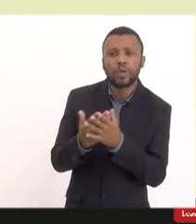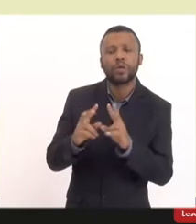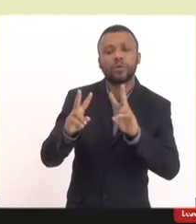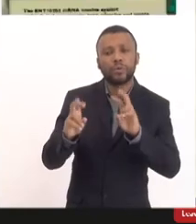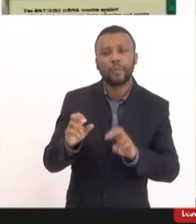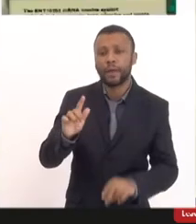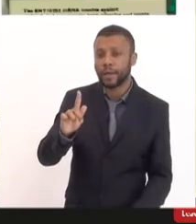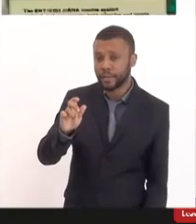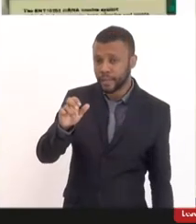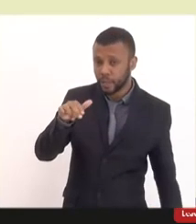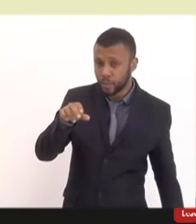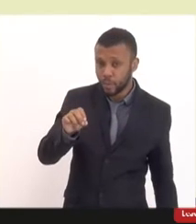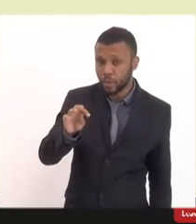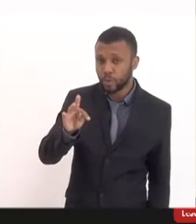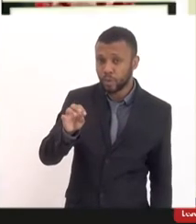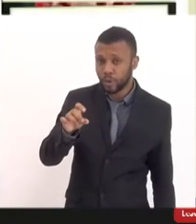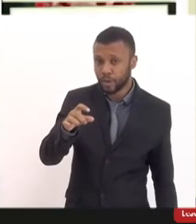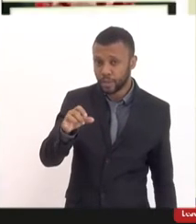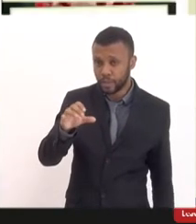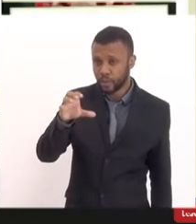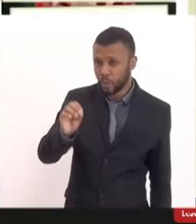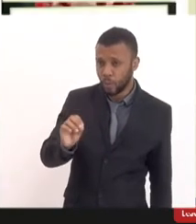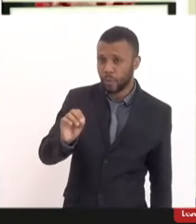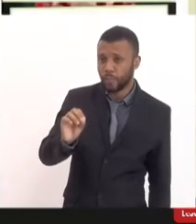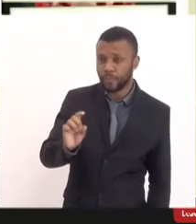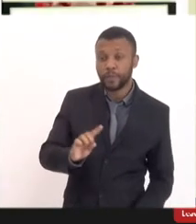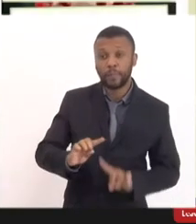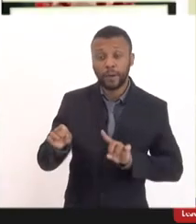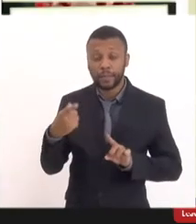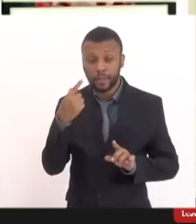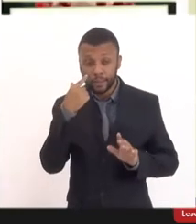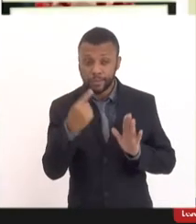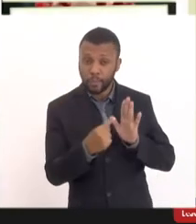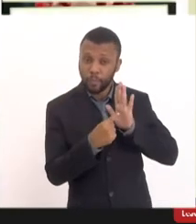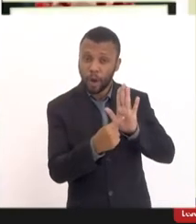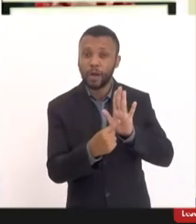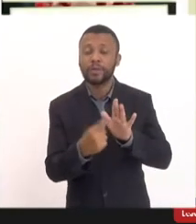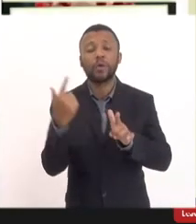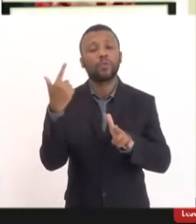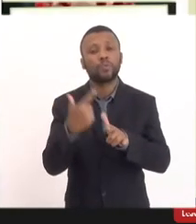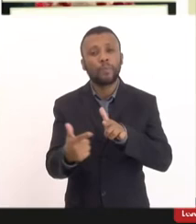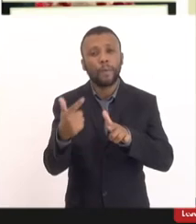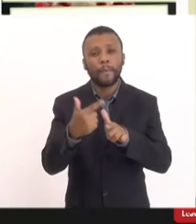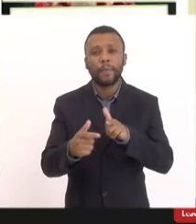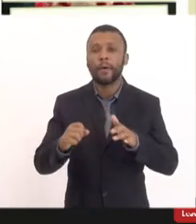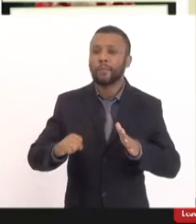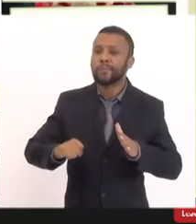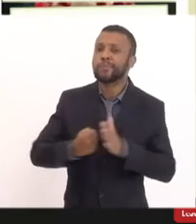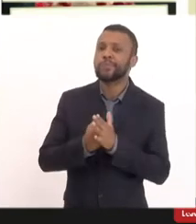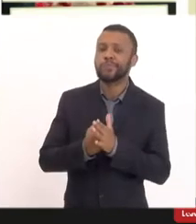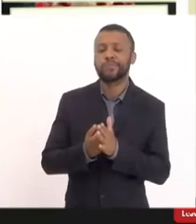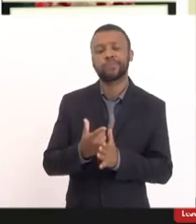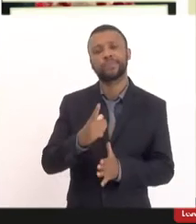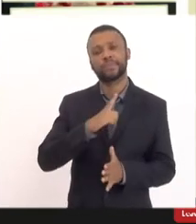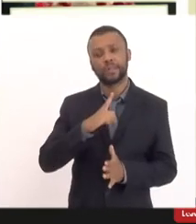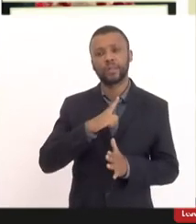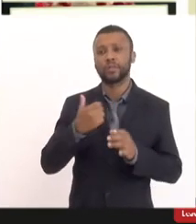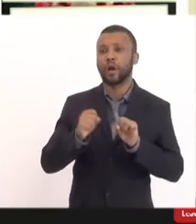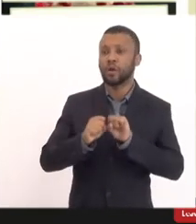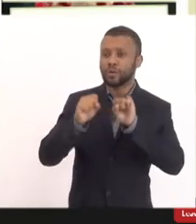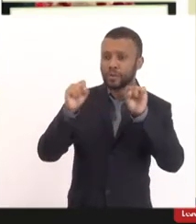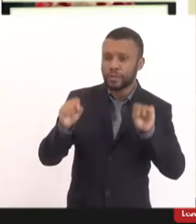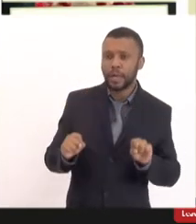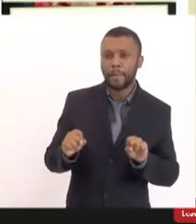e a carcinogenicidade aqui estão os estudos que mostram a lesão o bloqueio que elas fazem sobre o nosso sistema de